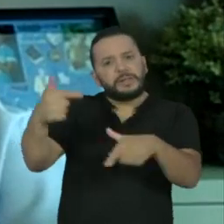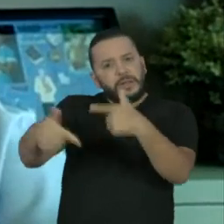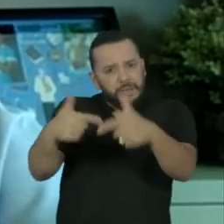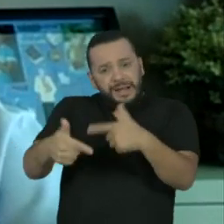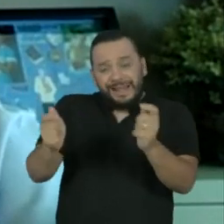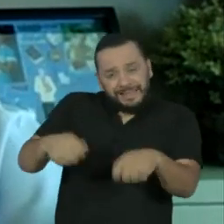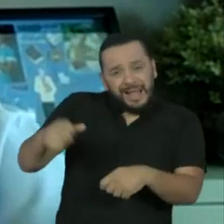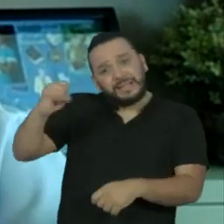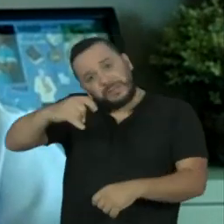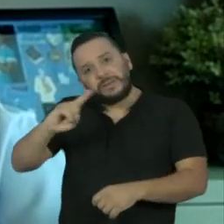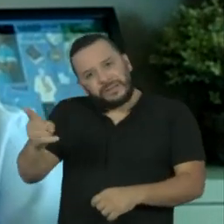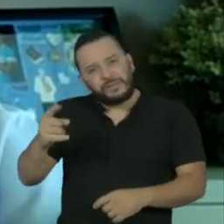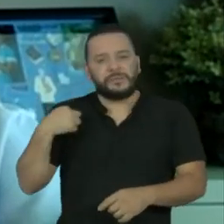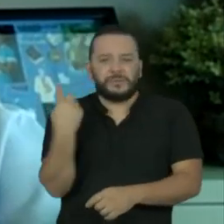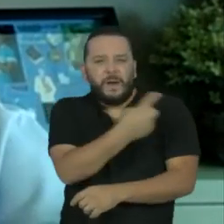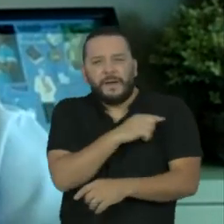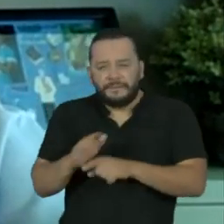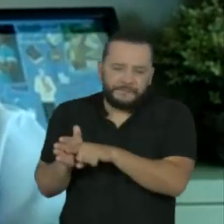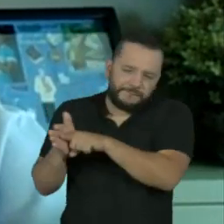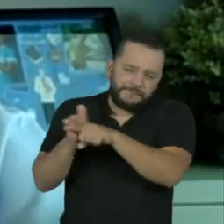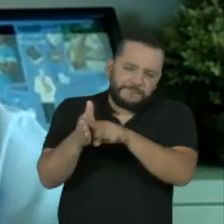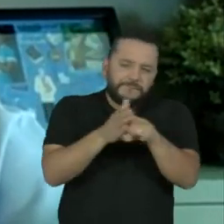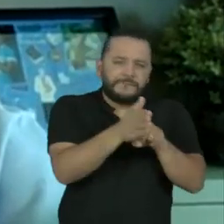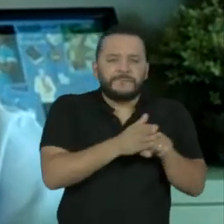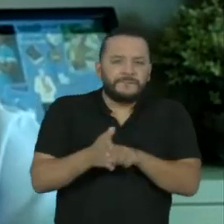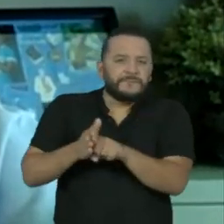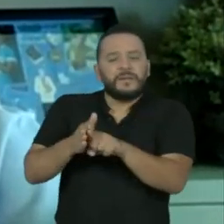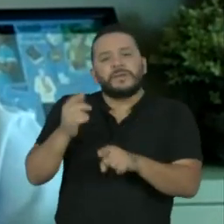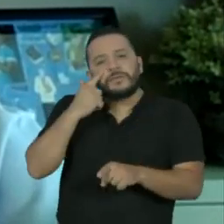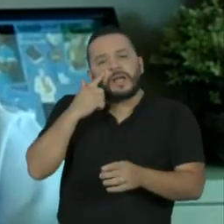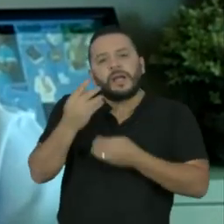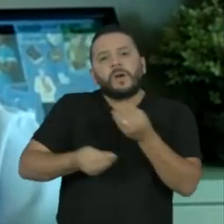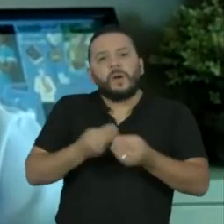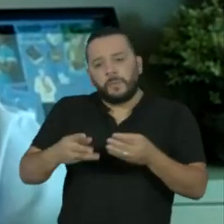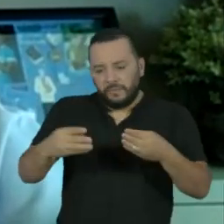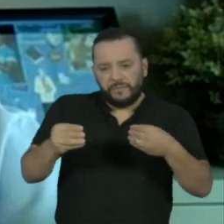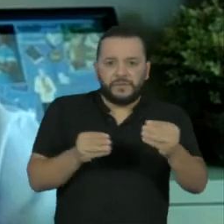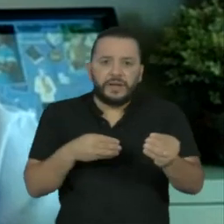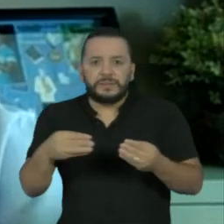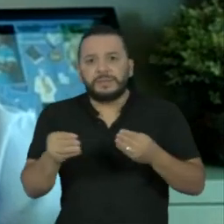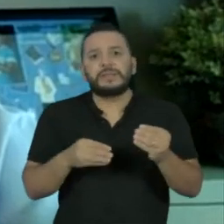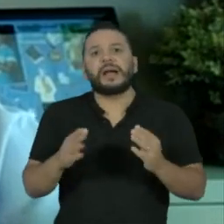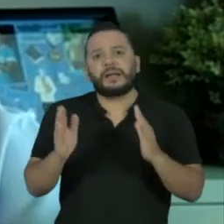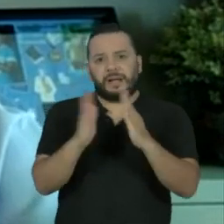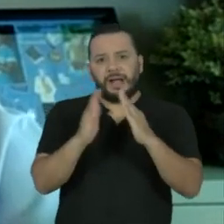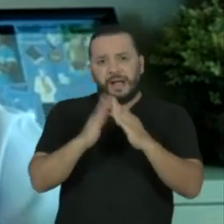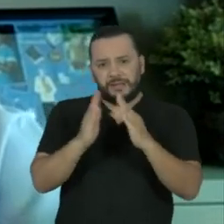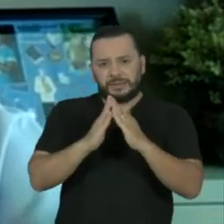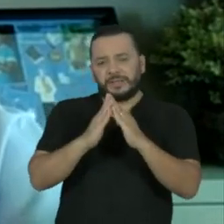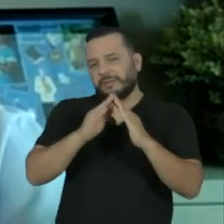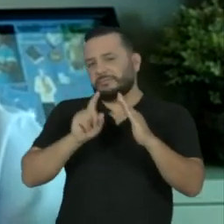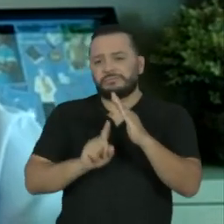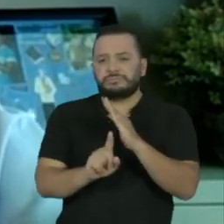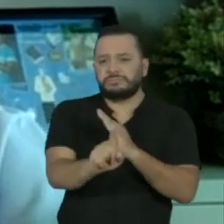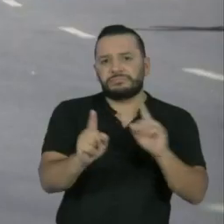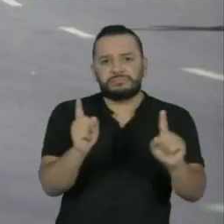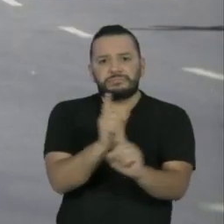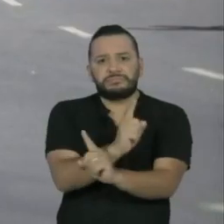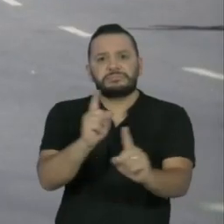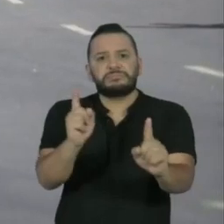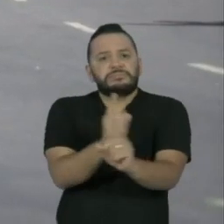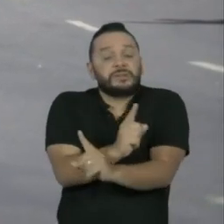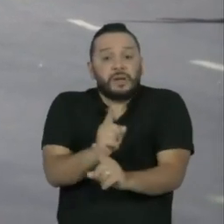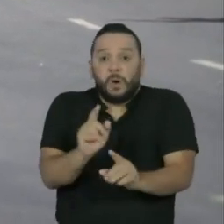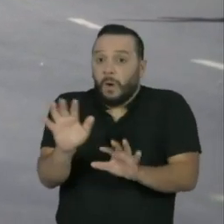compreender qual é a forma em que esse relaxamento do isolamento pode ser feito de uma forma organizada.